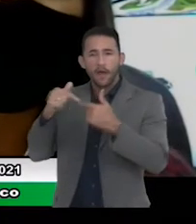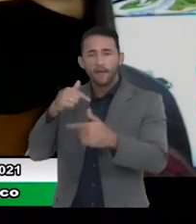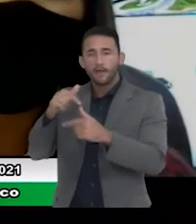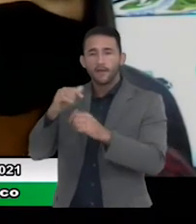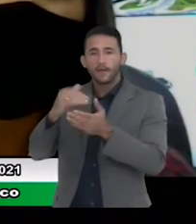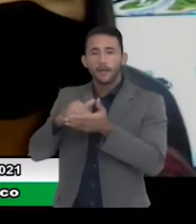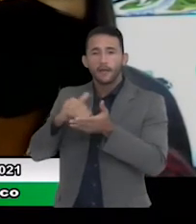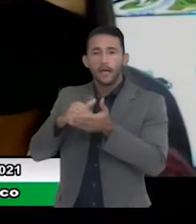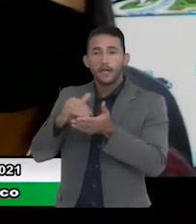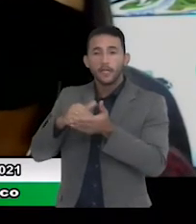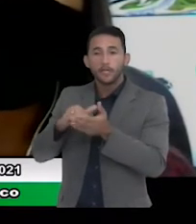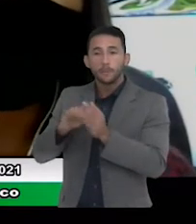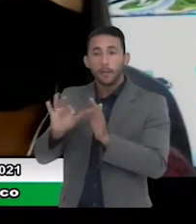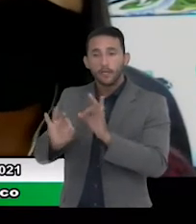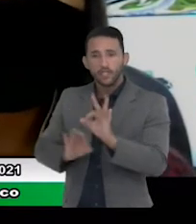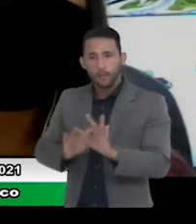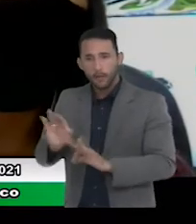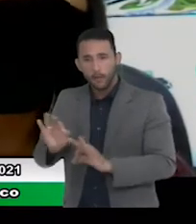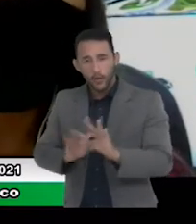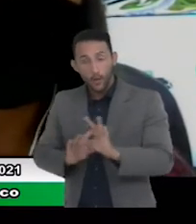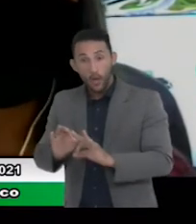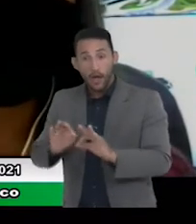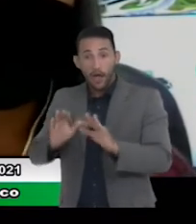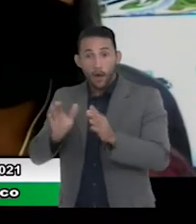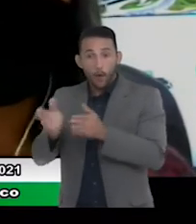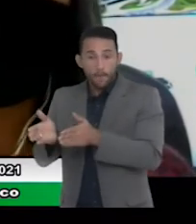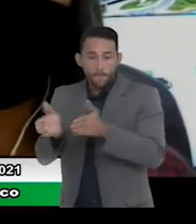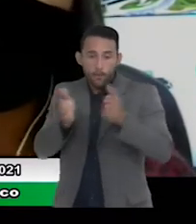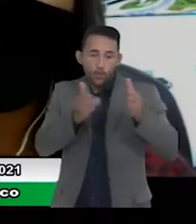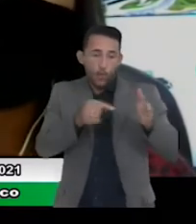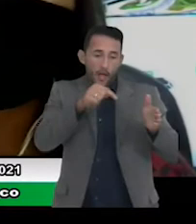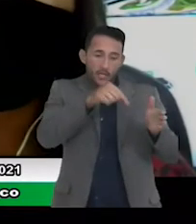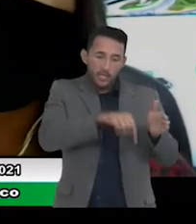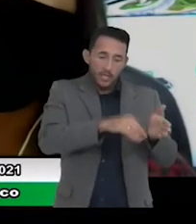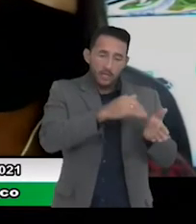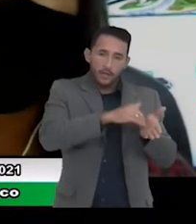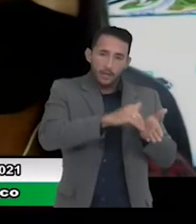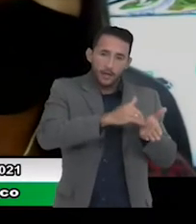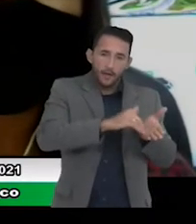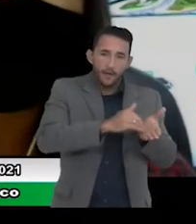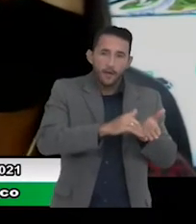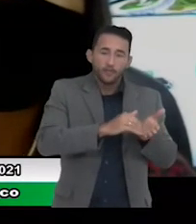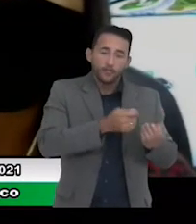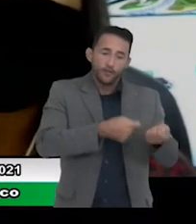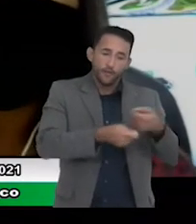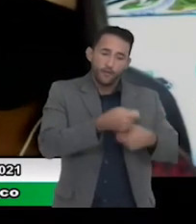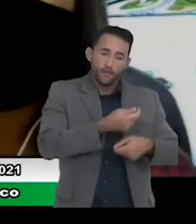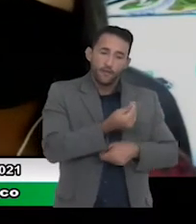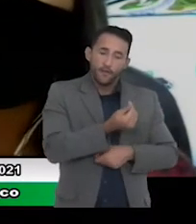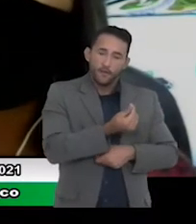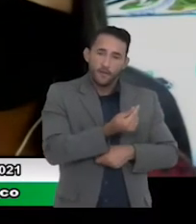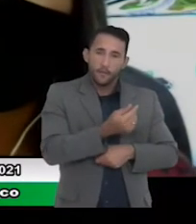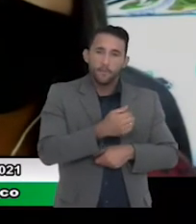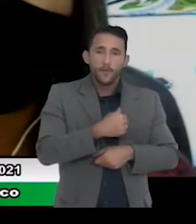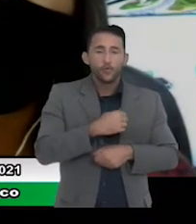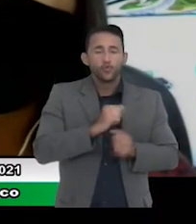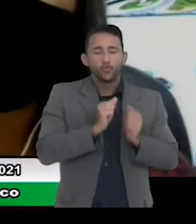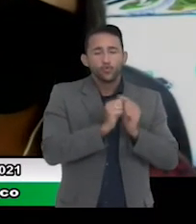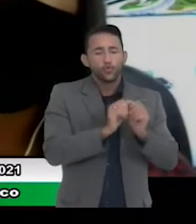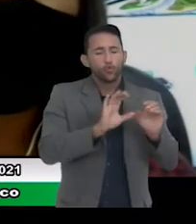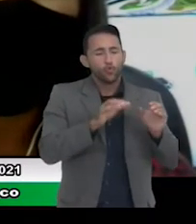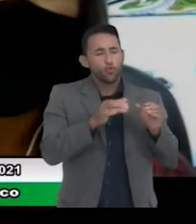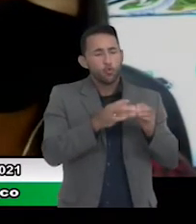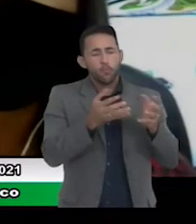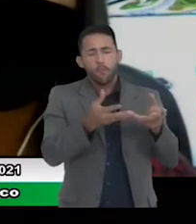um trabalho excepcional no planejamento e agora vem contribuir na Secretaria de Finanças junto com essa equipe